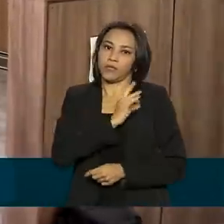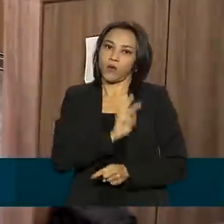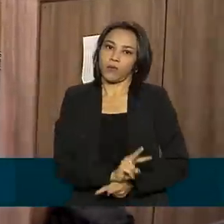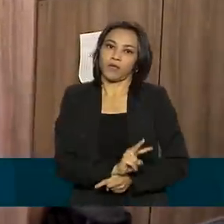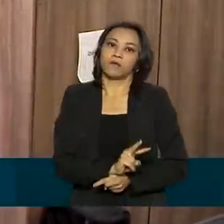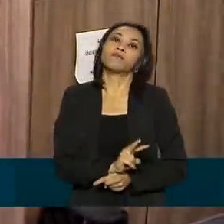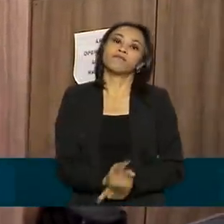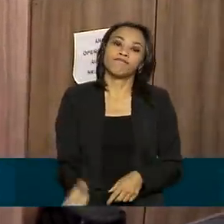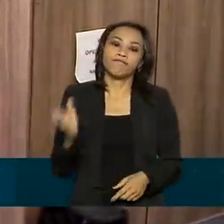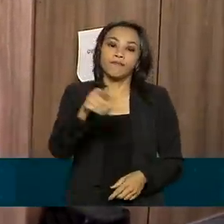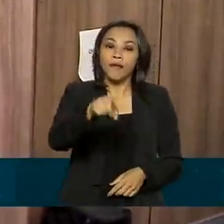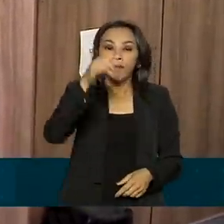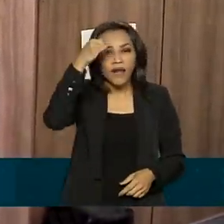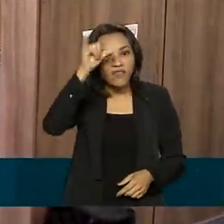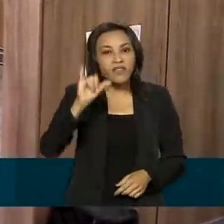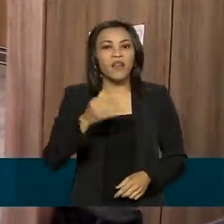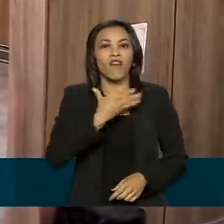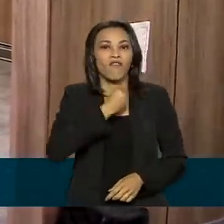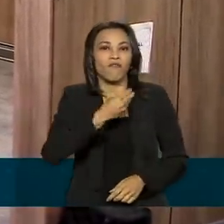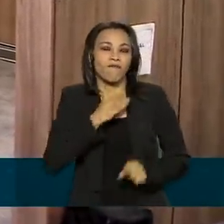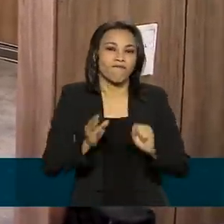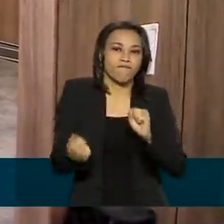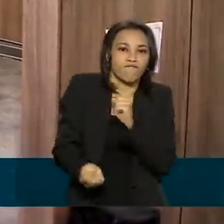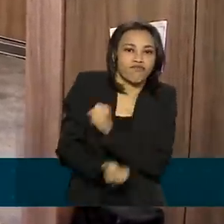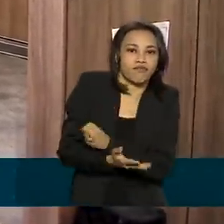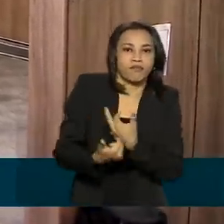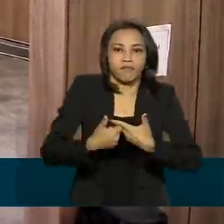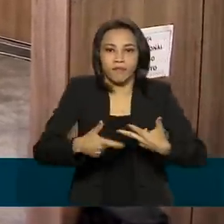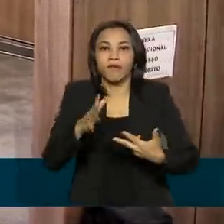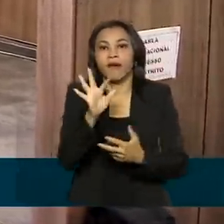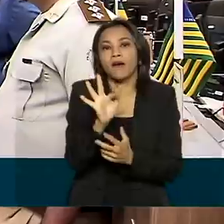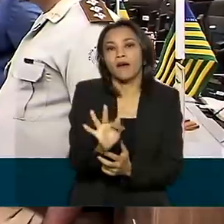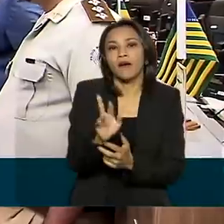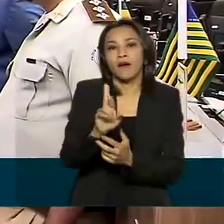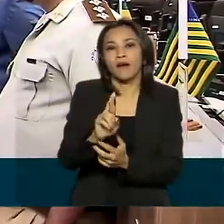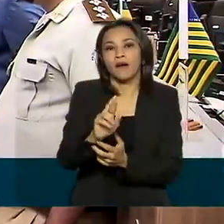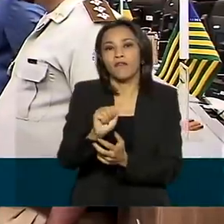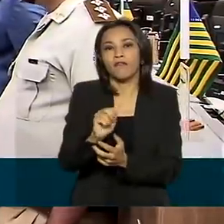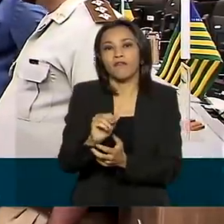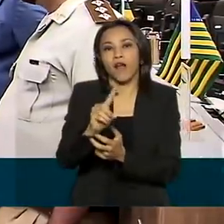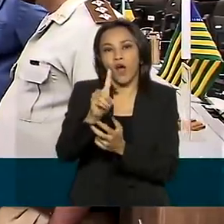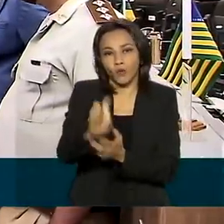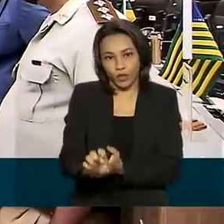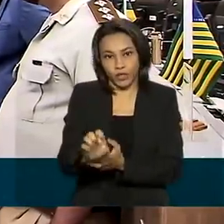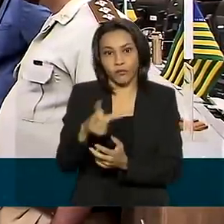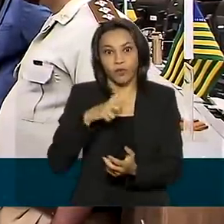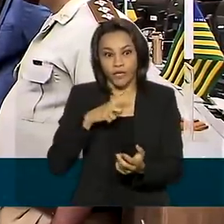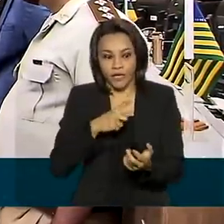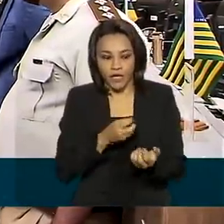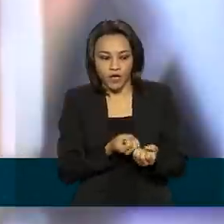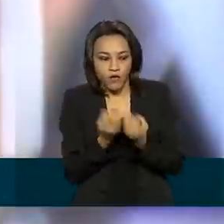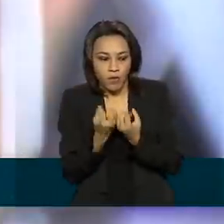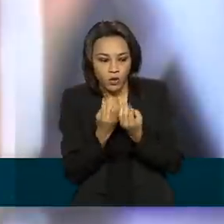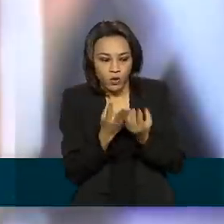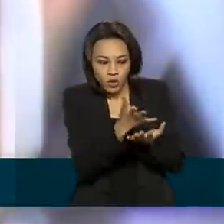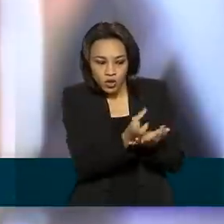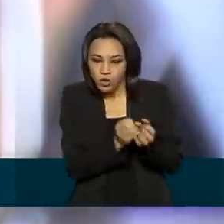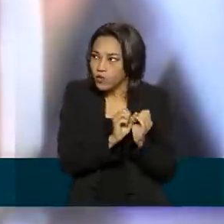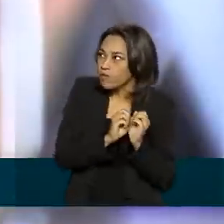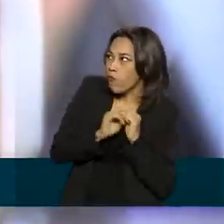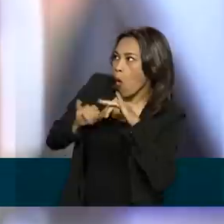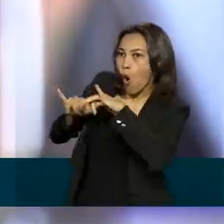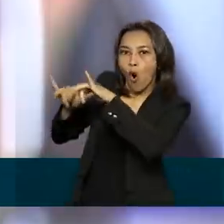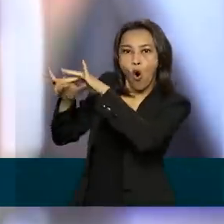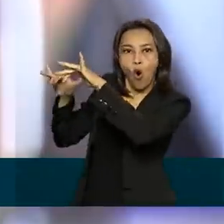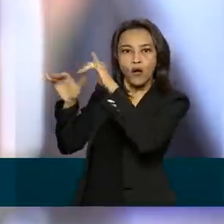segurança é para evitar fraudes como já ocorreu em edições anteriores do Enem, em que houve vazamento de questões e até do